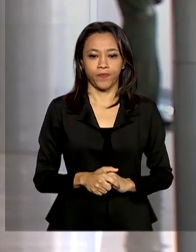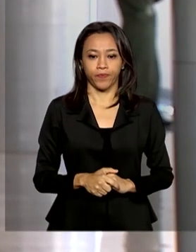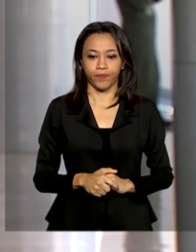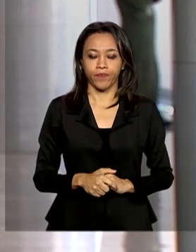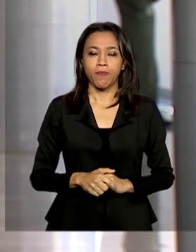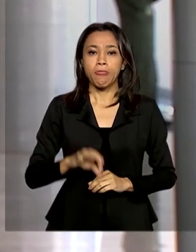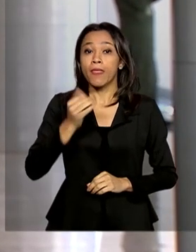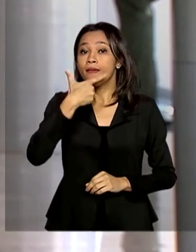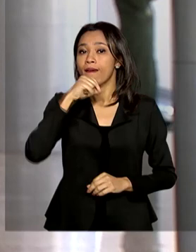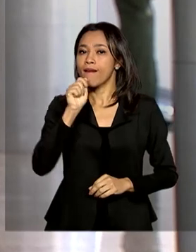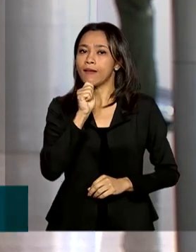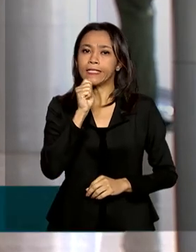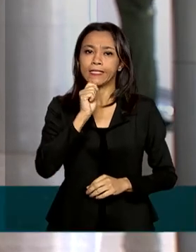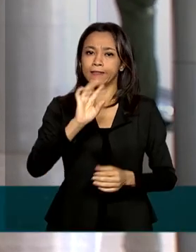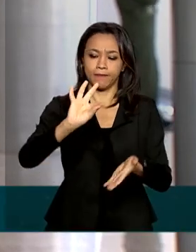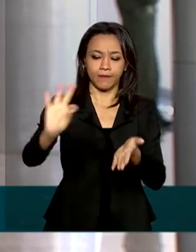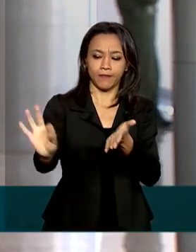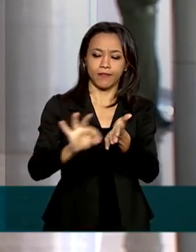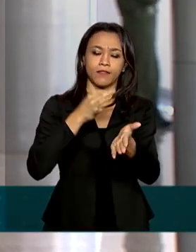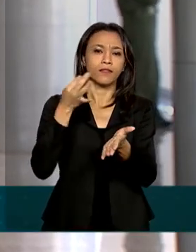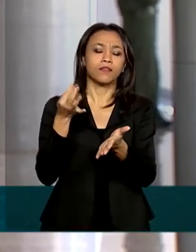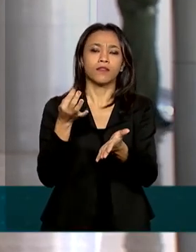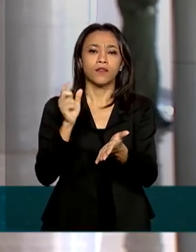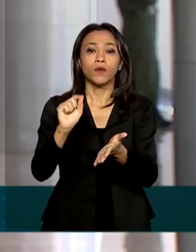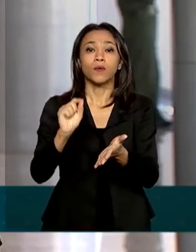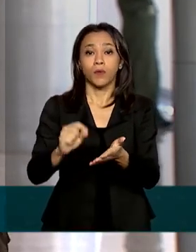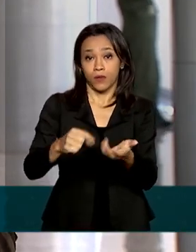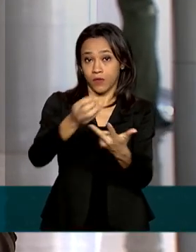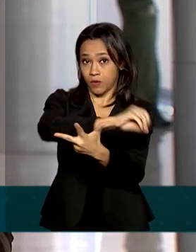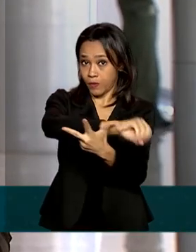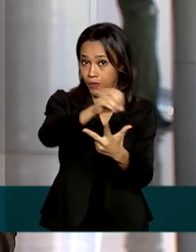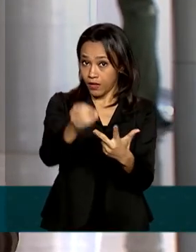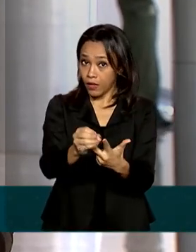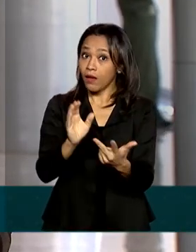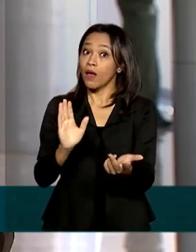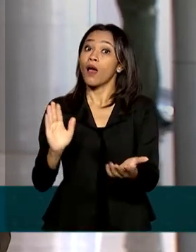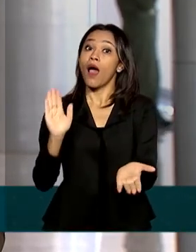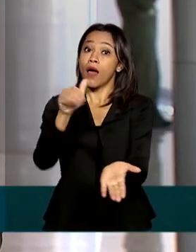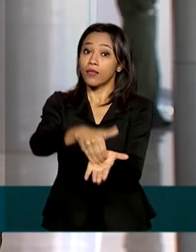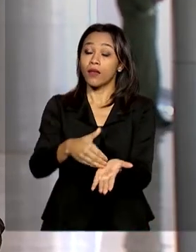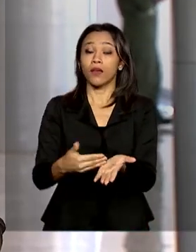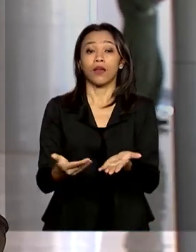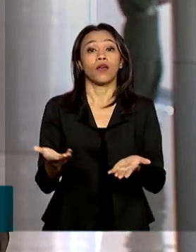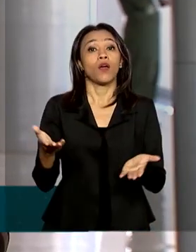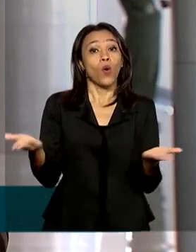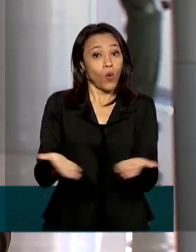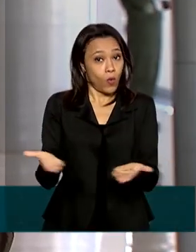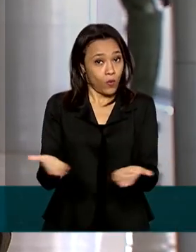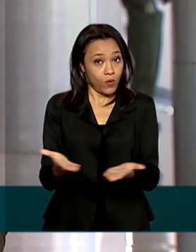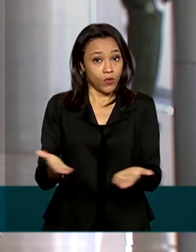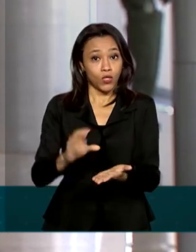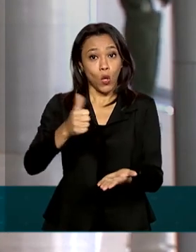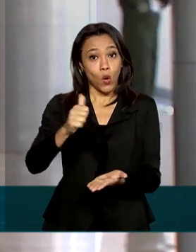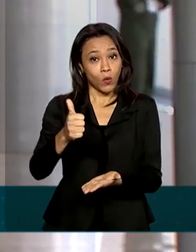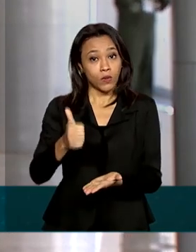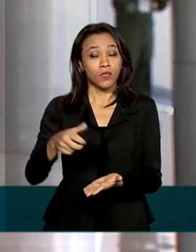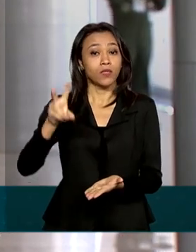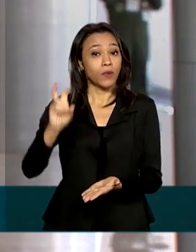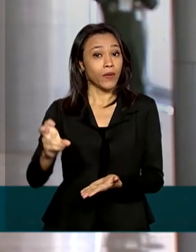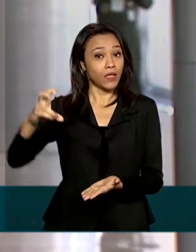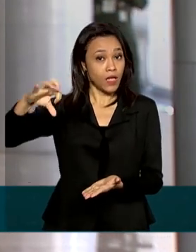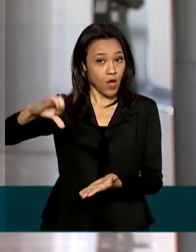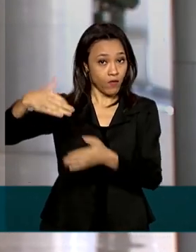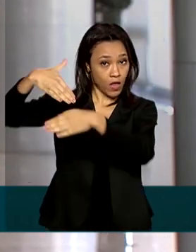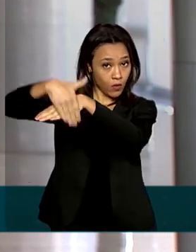Quem ainda não se inscreveu no Exame Nacional do Ensino Médio, Enem, tem até às 11h59 da noite de hoje, 23h59,